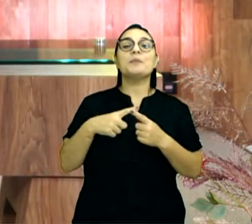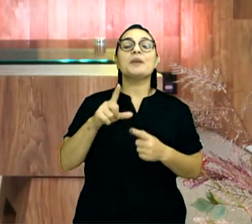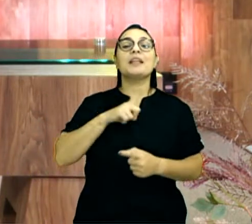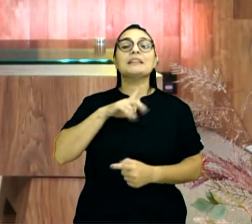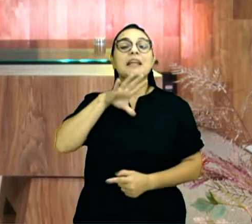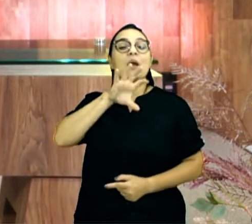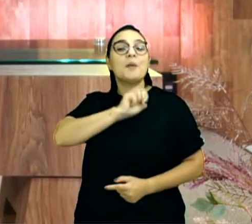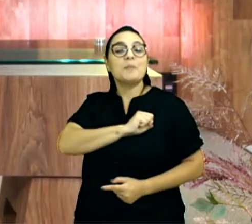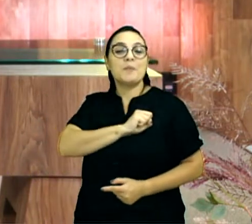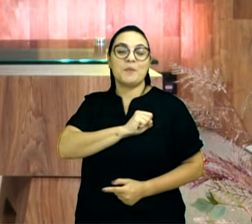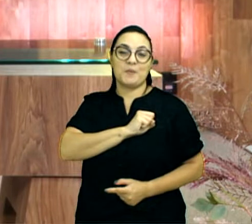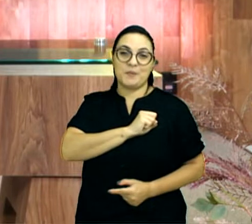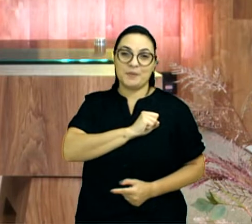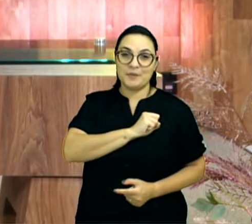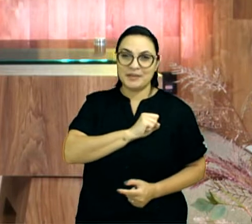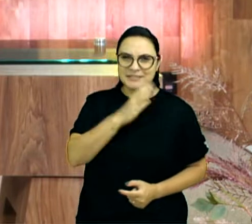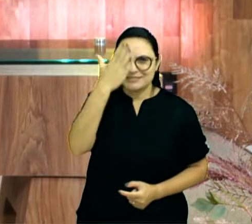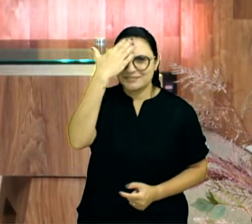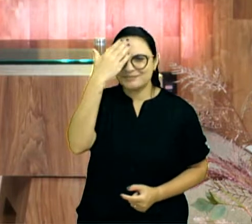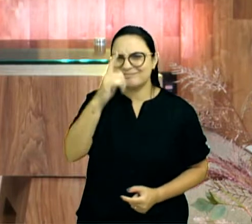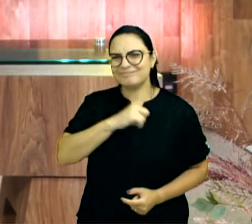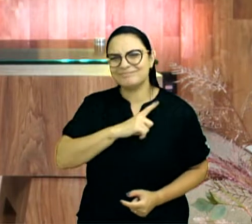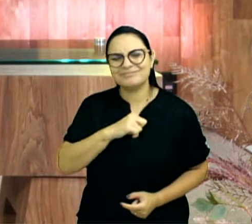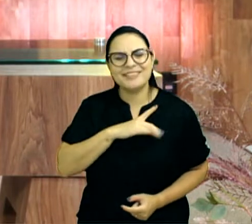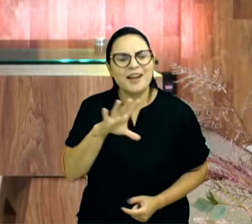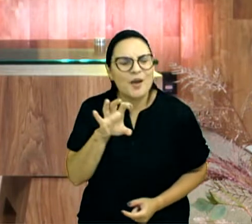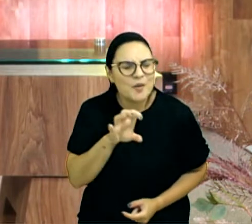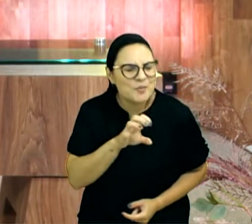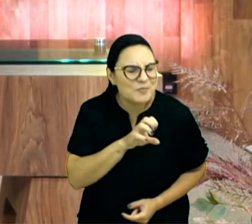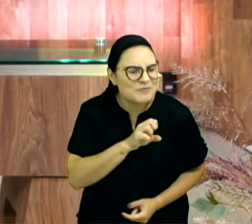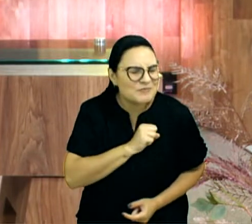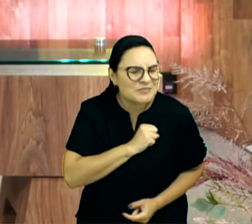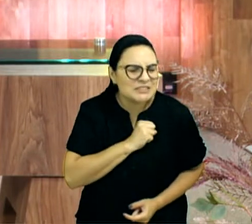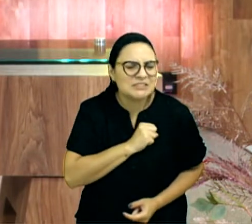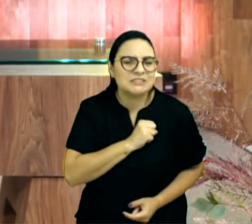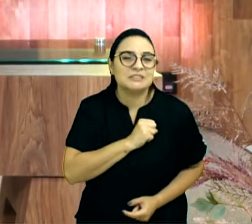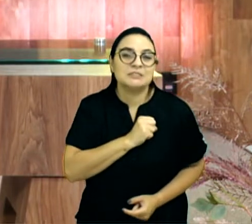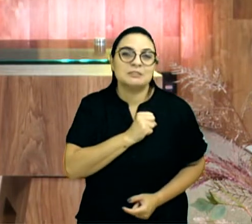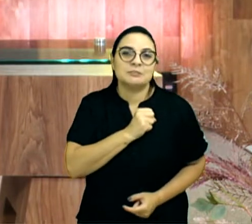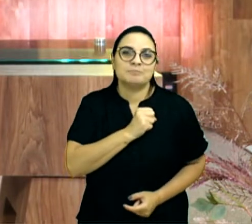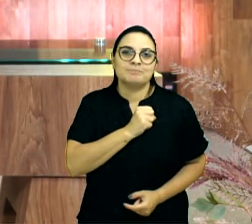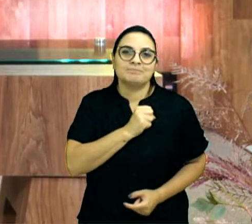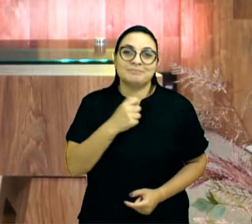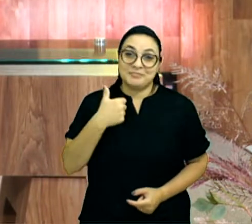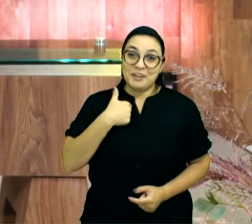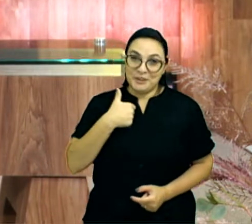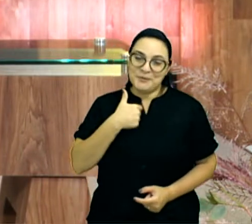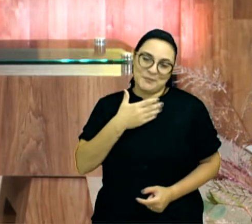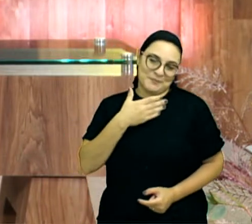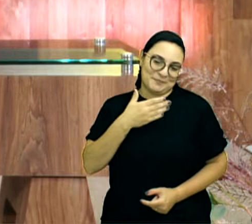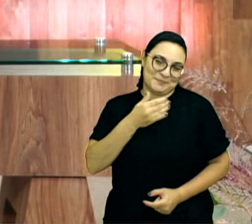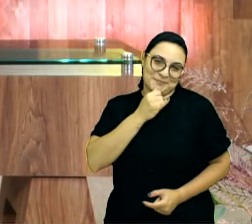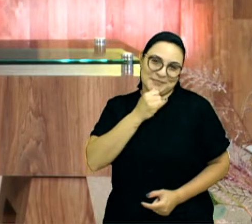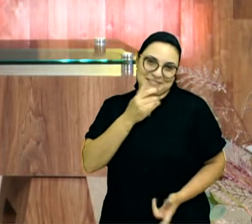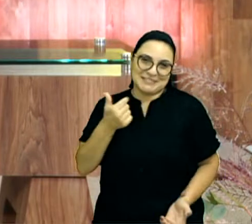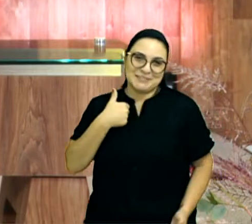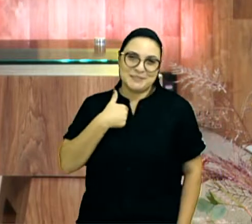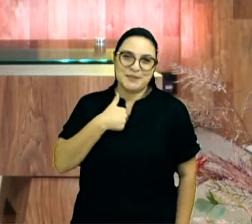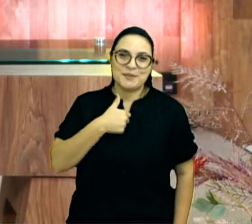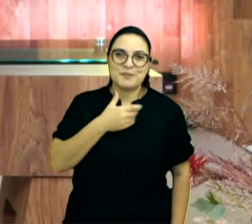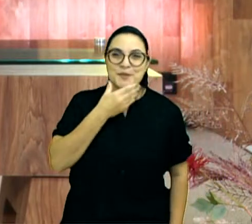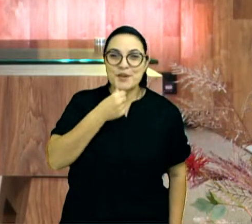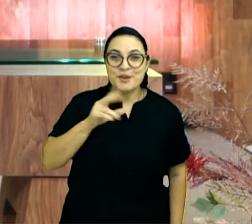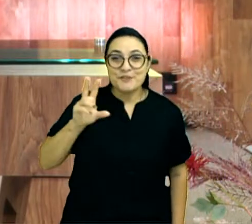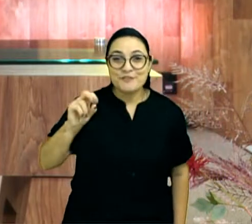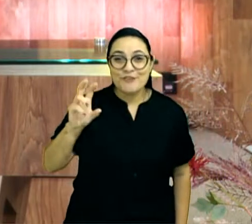sabe, a gente pode amar muito uma pessoa, a gente pode amar muito alguém. Eu agora sou avô, há um ano me tornei avô,